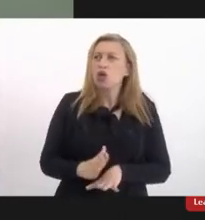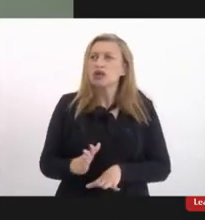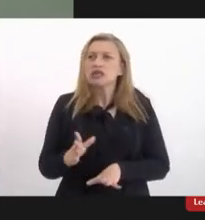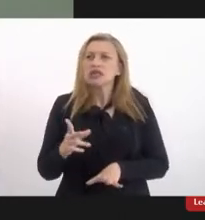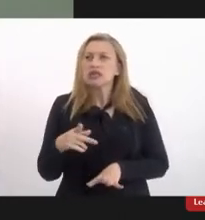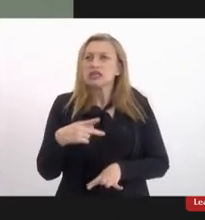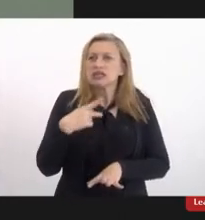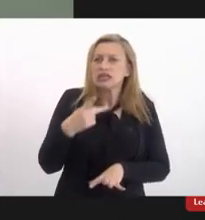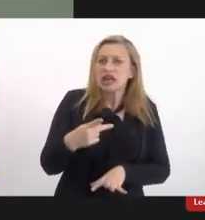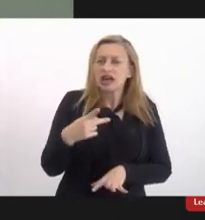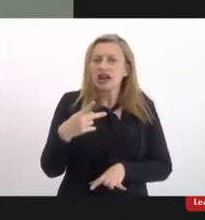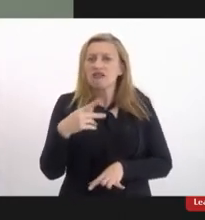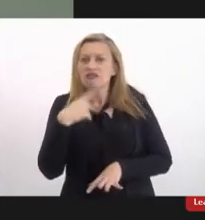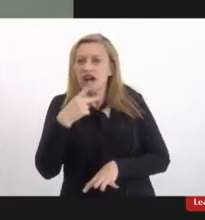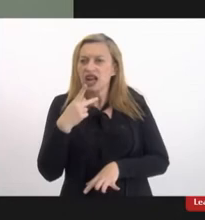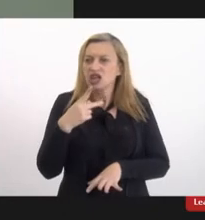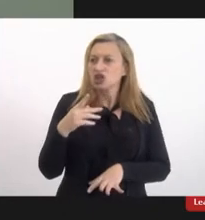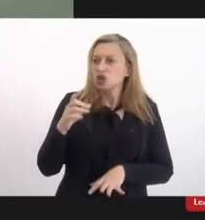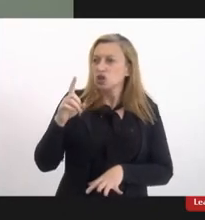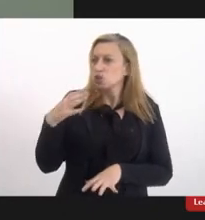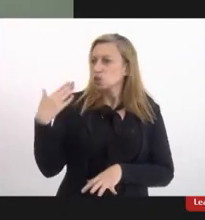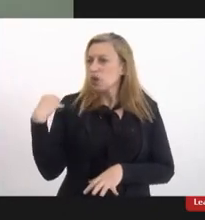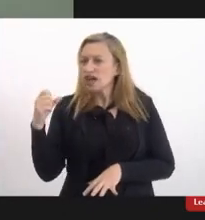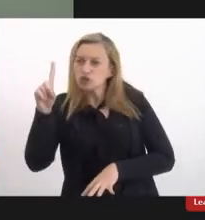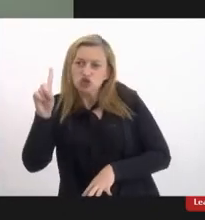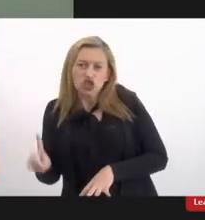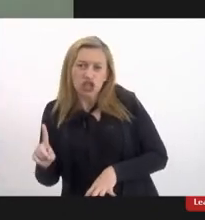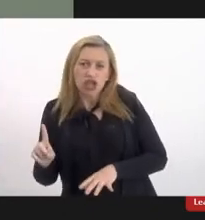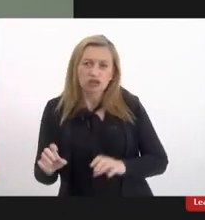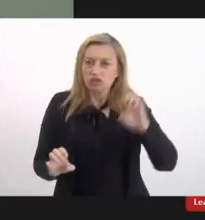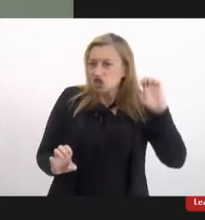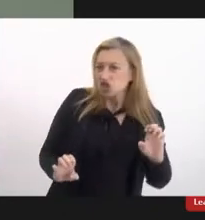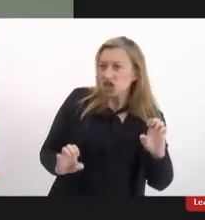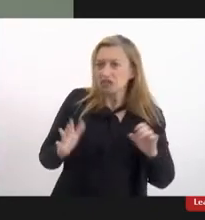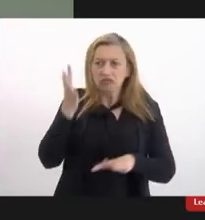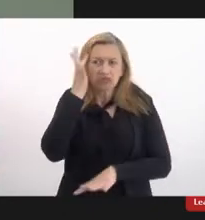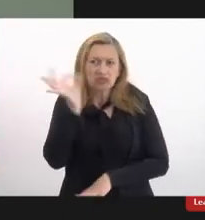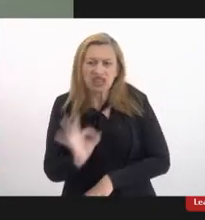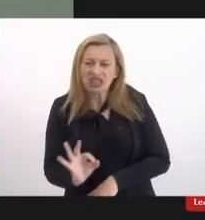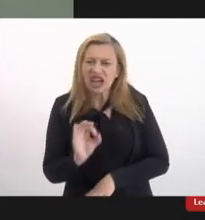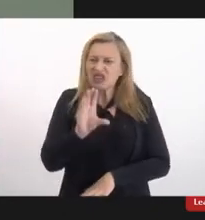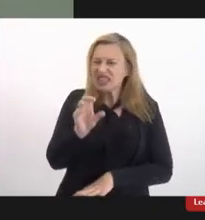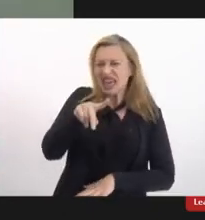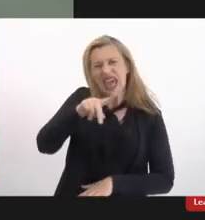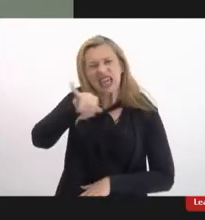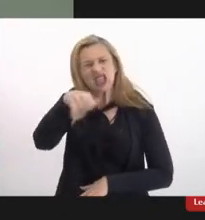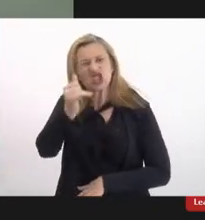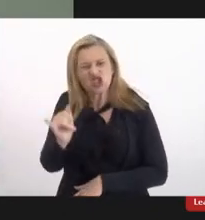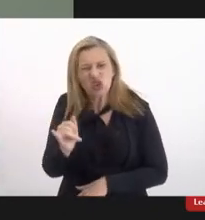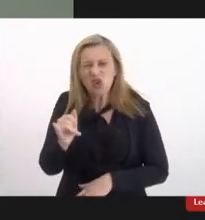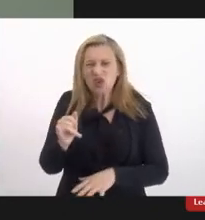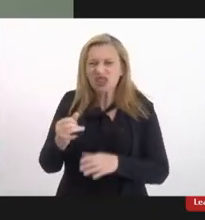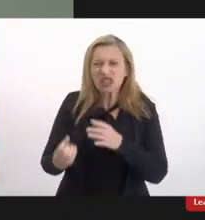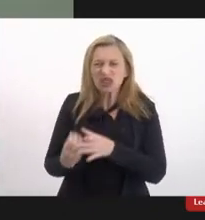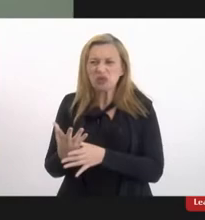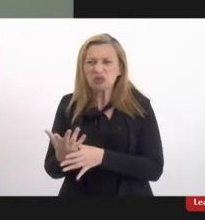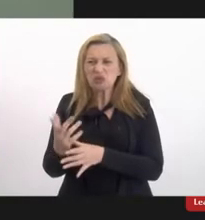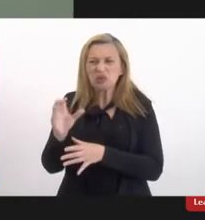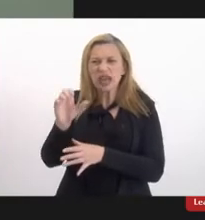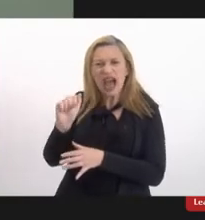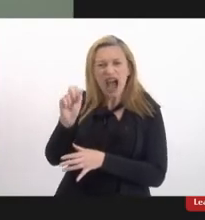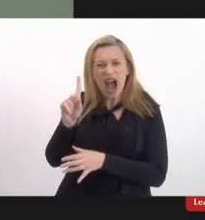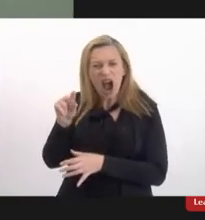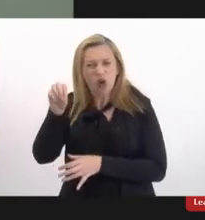fala com quem está e como ela está eu falei poxa mas o CNJ lançou esse negócio aqui não tem audiodescrição